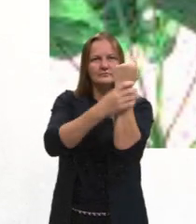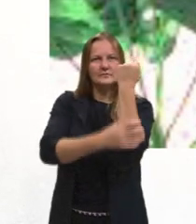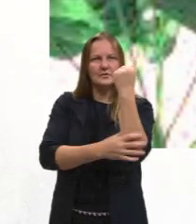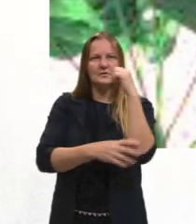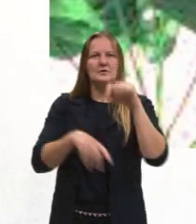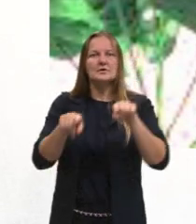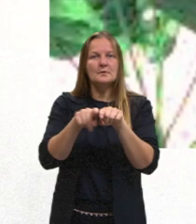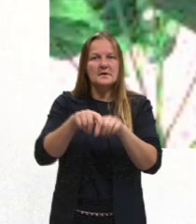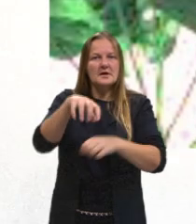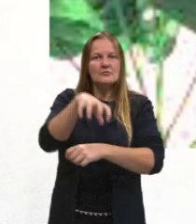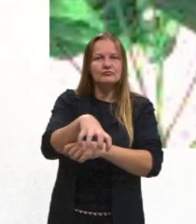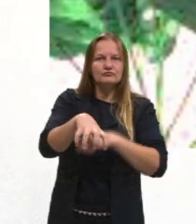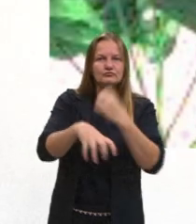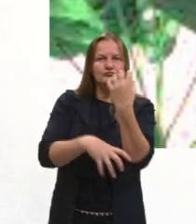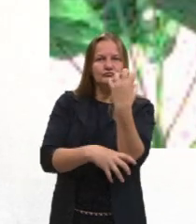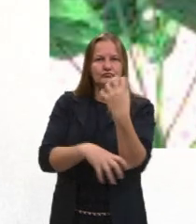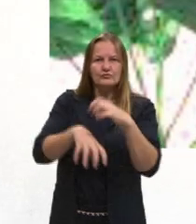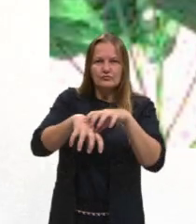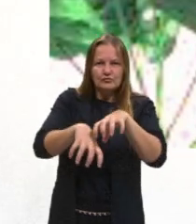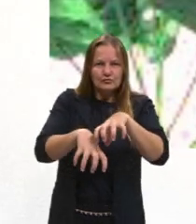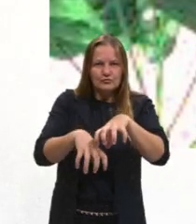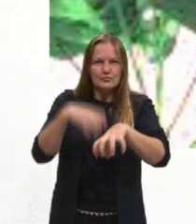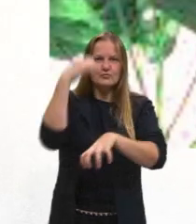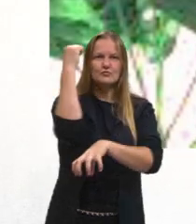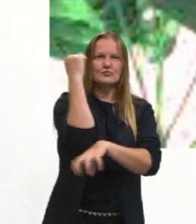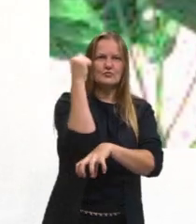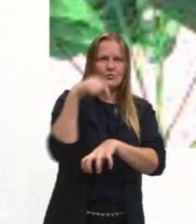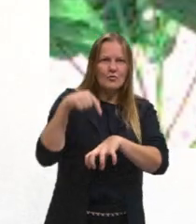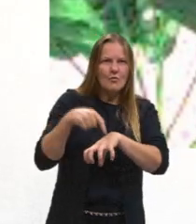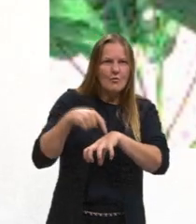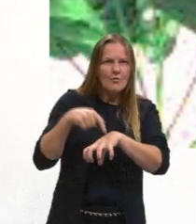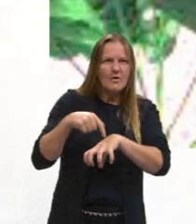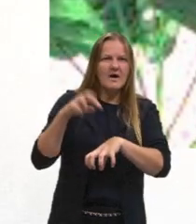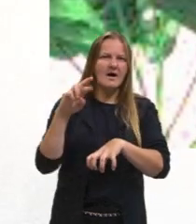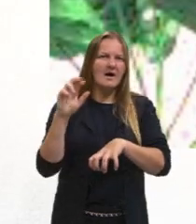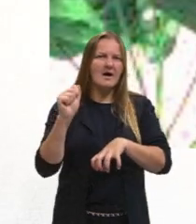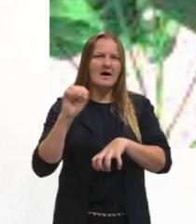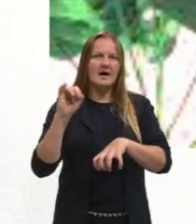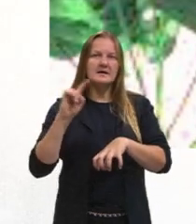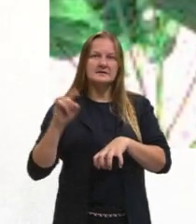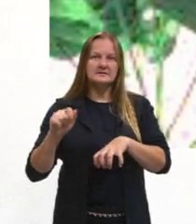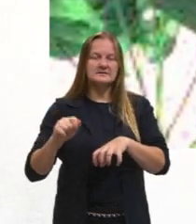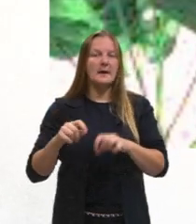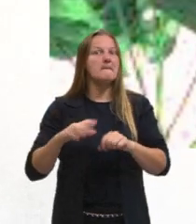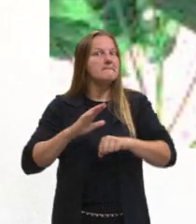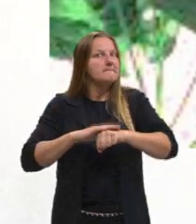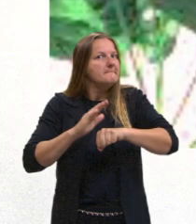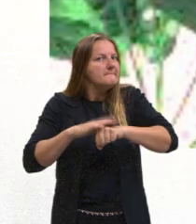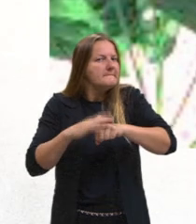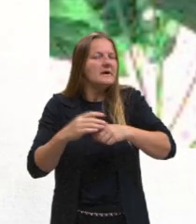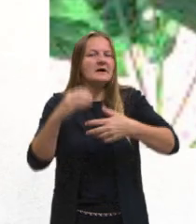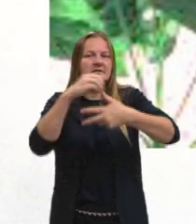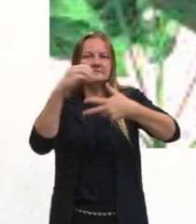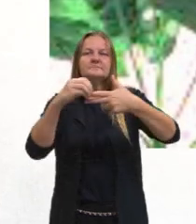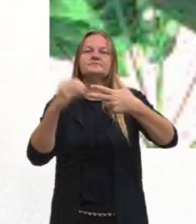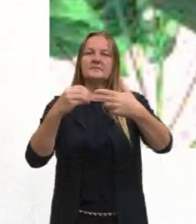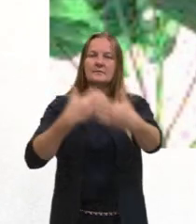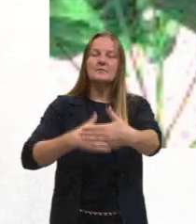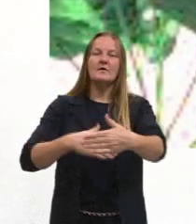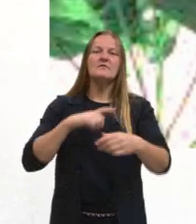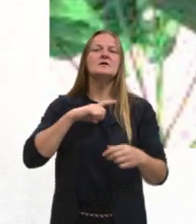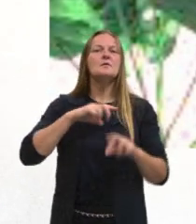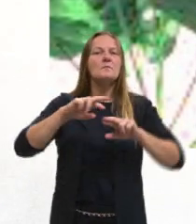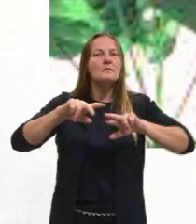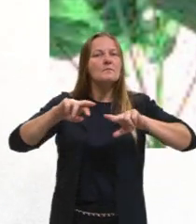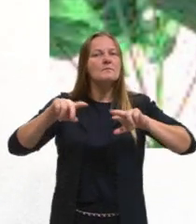relacionado às questões que estão cada vez mais frequentes no ENEM, que estão caindo bastante